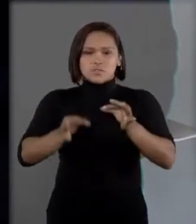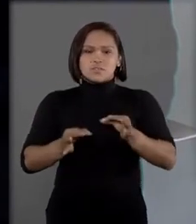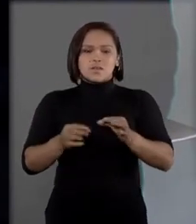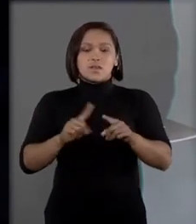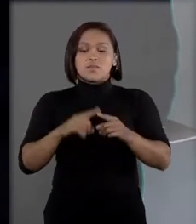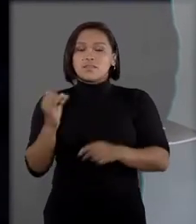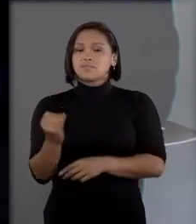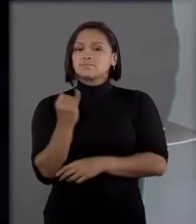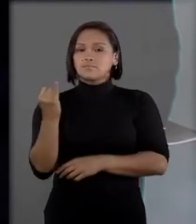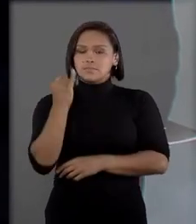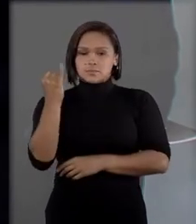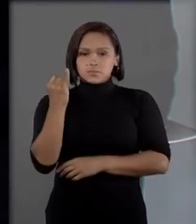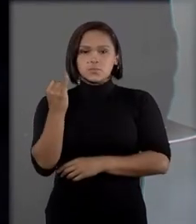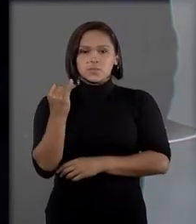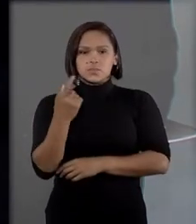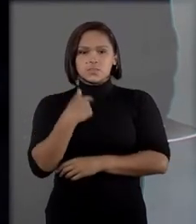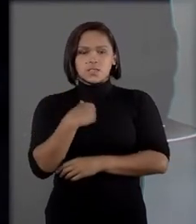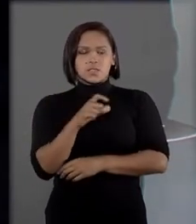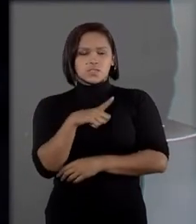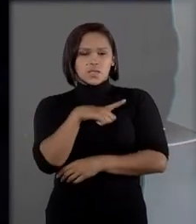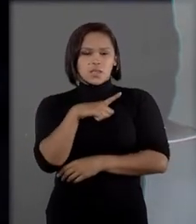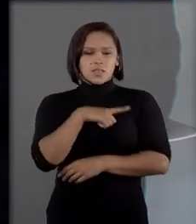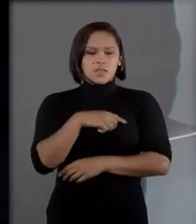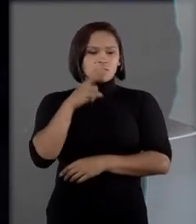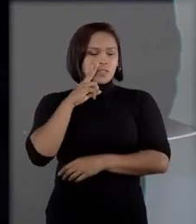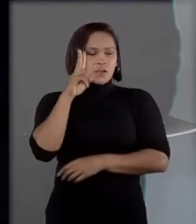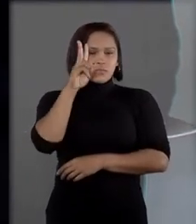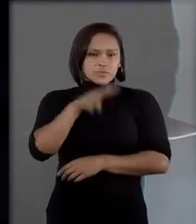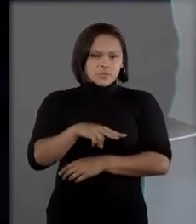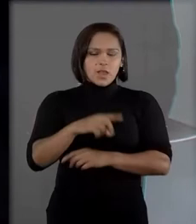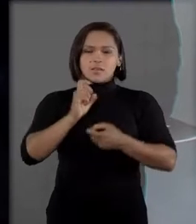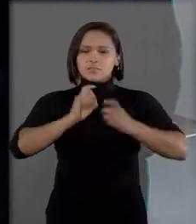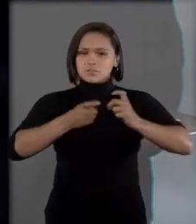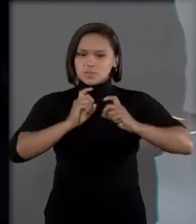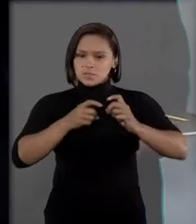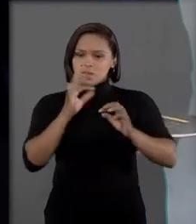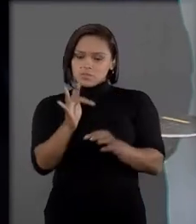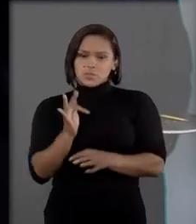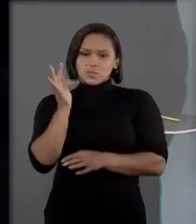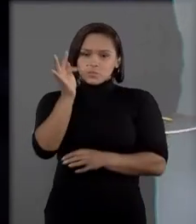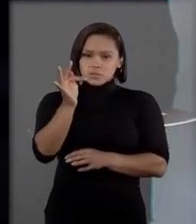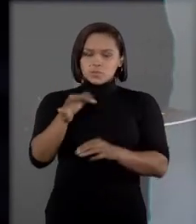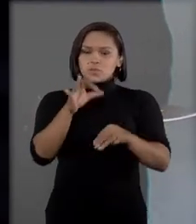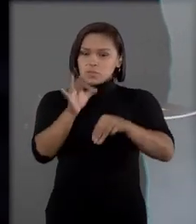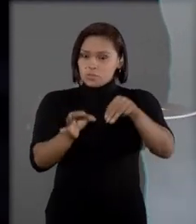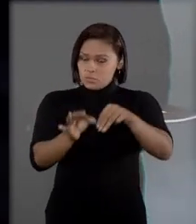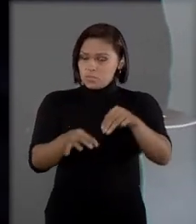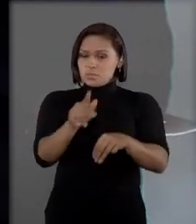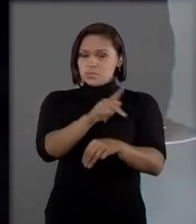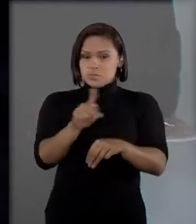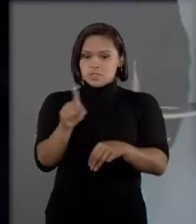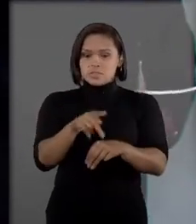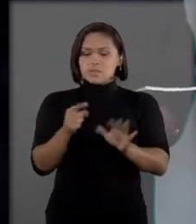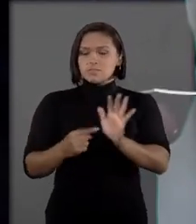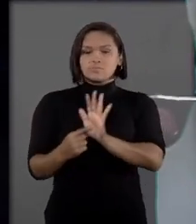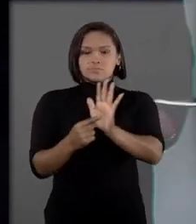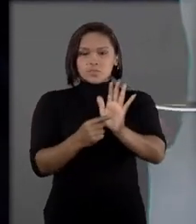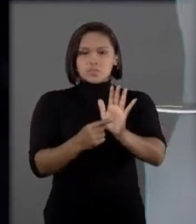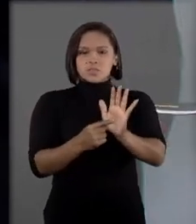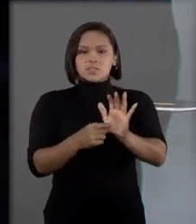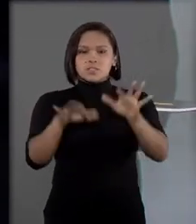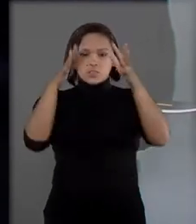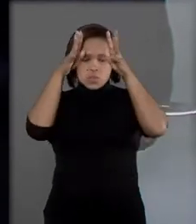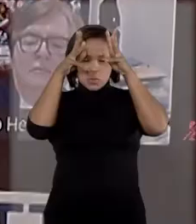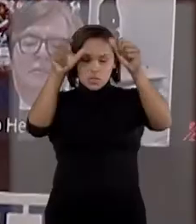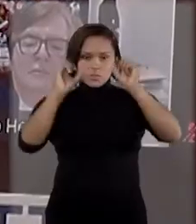é fundamental que tenhamos essa visão administrativa e o ministro Humberto demonstra isso no Tribunal